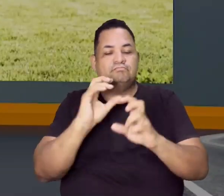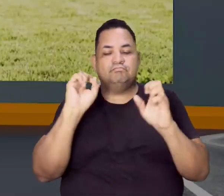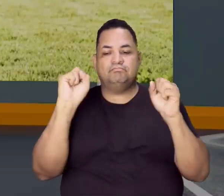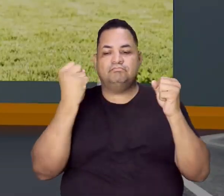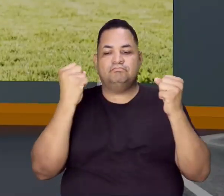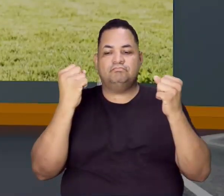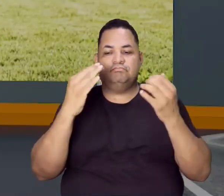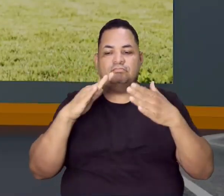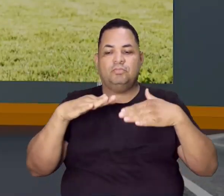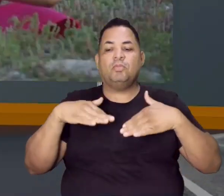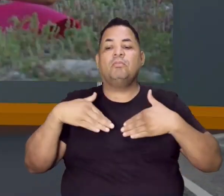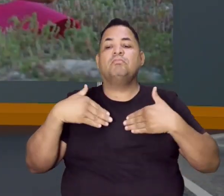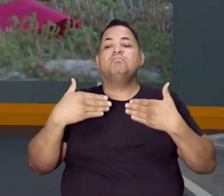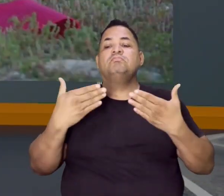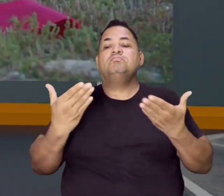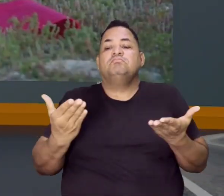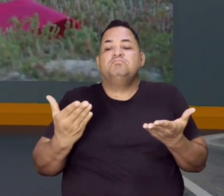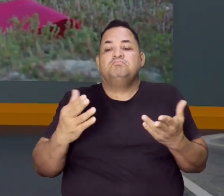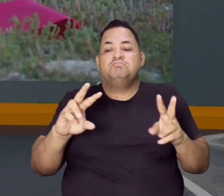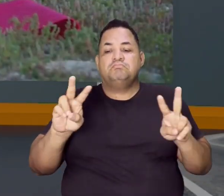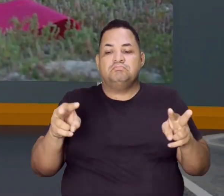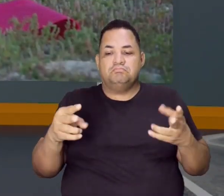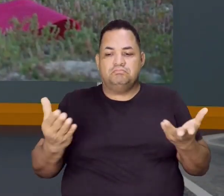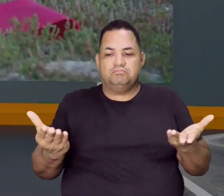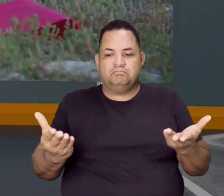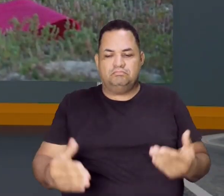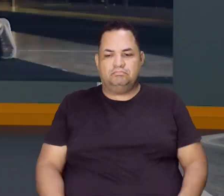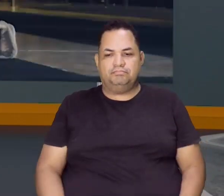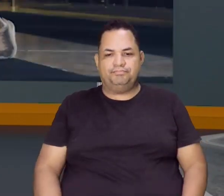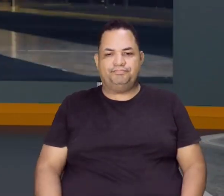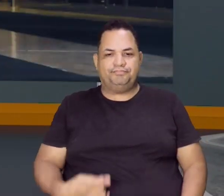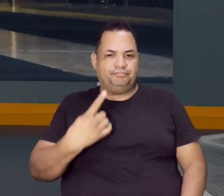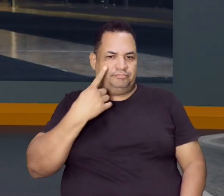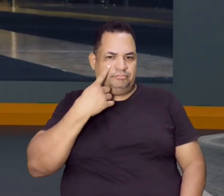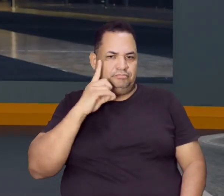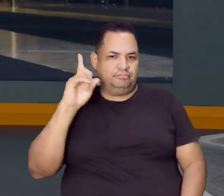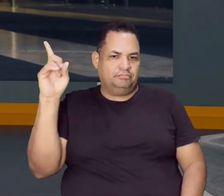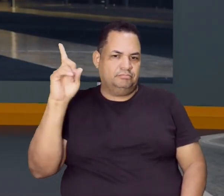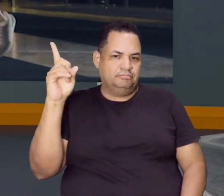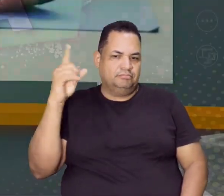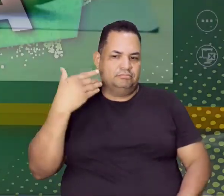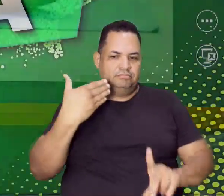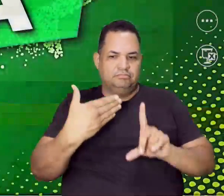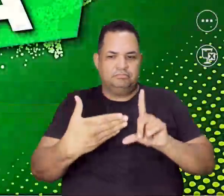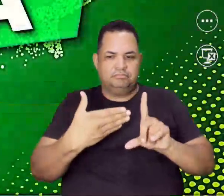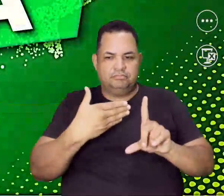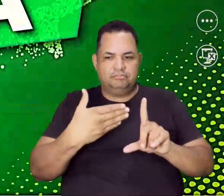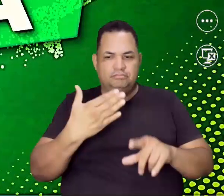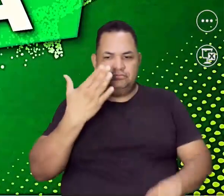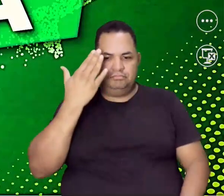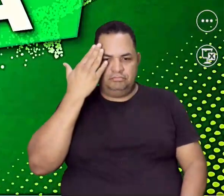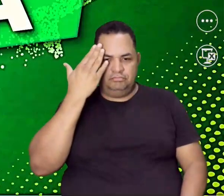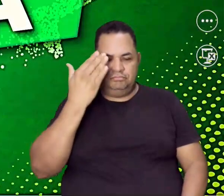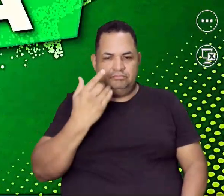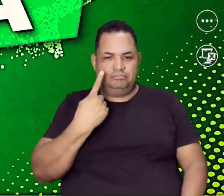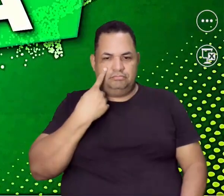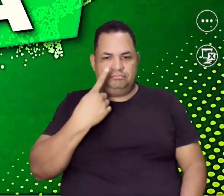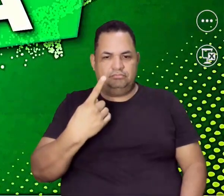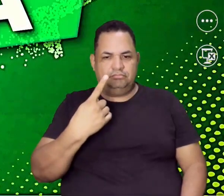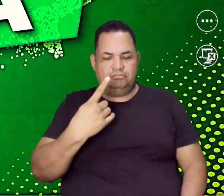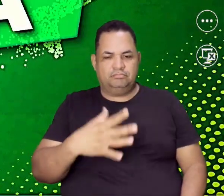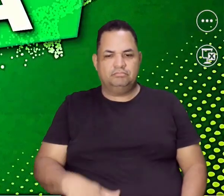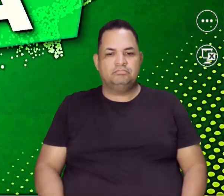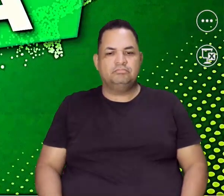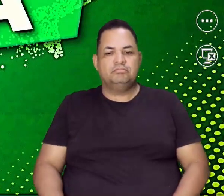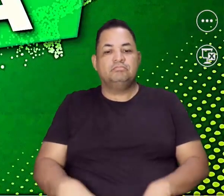temática é essa, né, prof. Iris? Olha só, dá uma olhada aí nesse slide para você conferir comigo e a gente conversar mais de